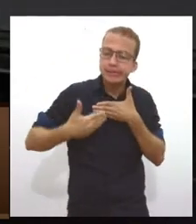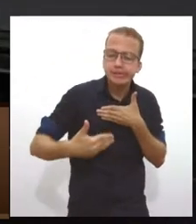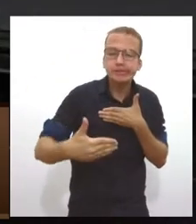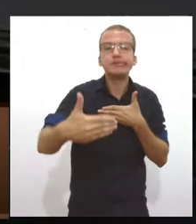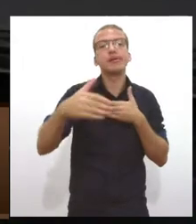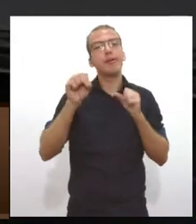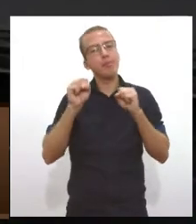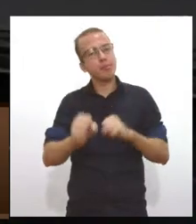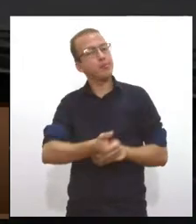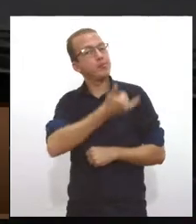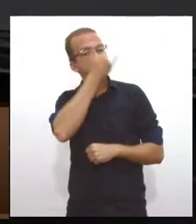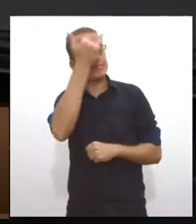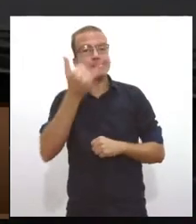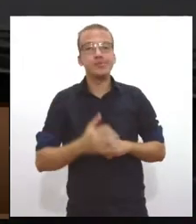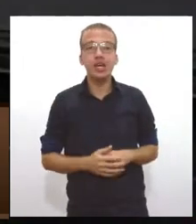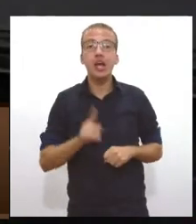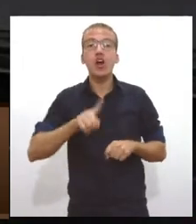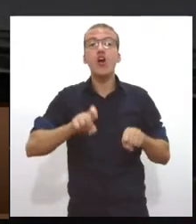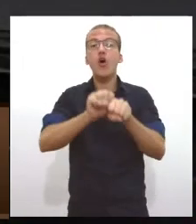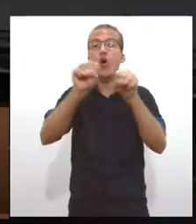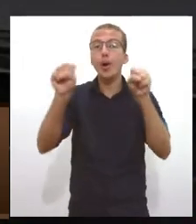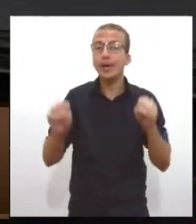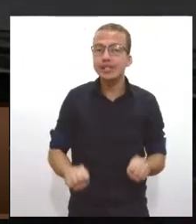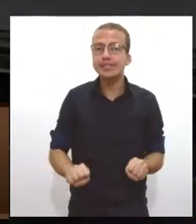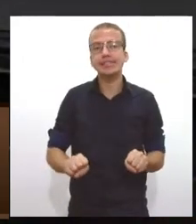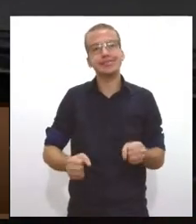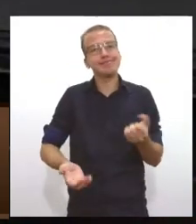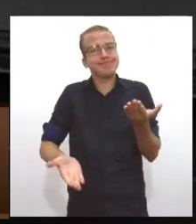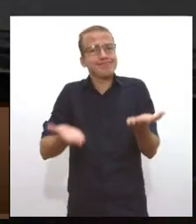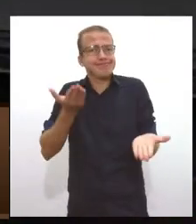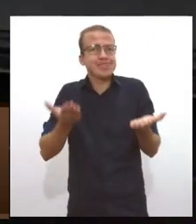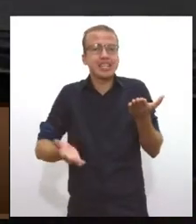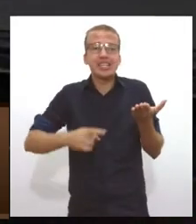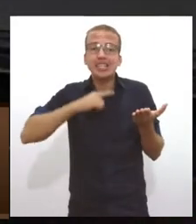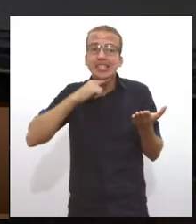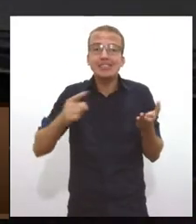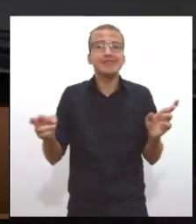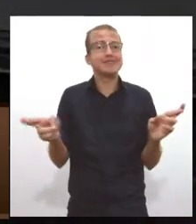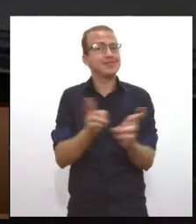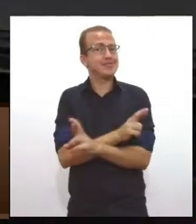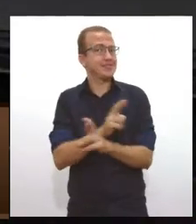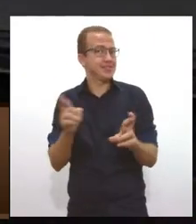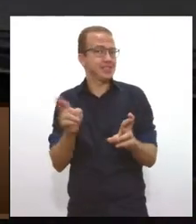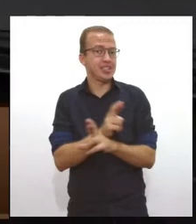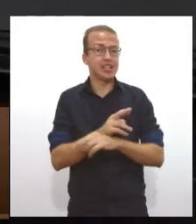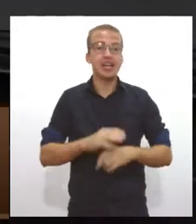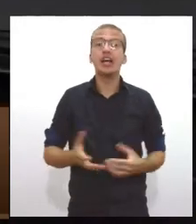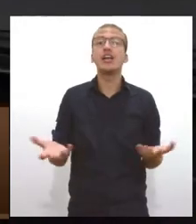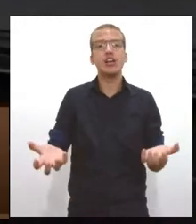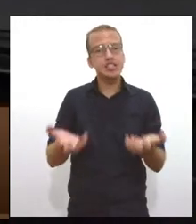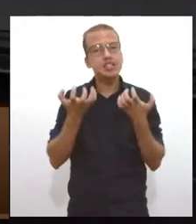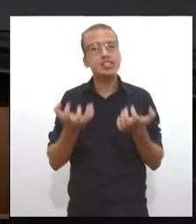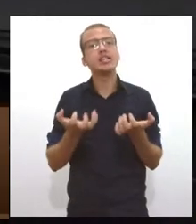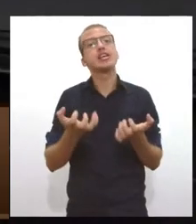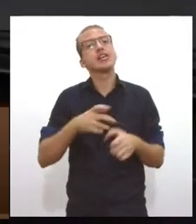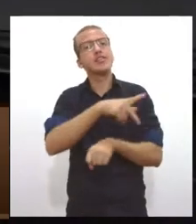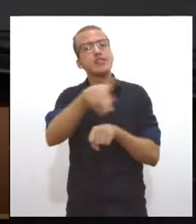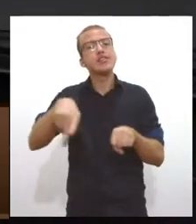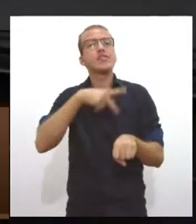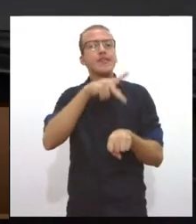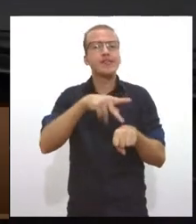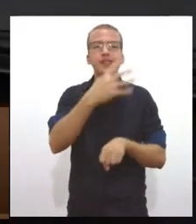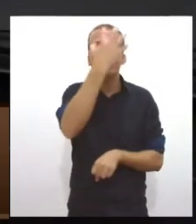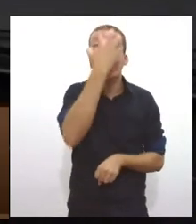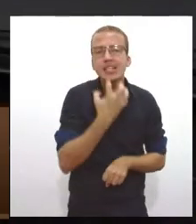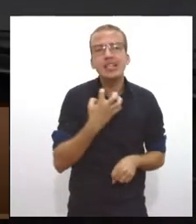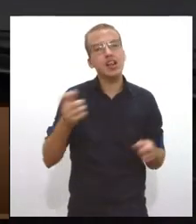que é desvirtuado de equilíbrio nas relações de o que a gente quer ser. A gente quer ser um país sério, a gente quer ser um país com capacidade